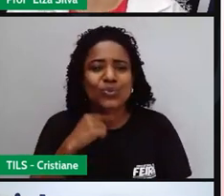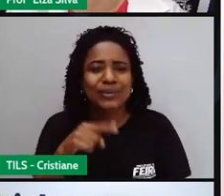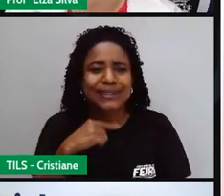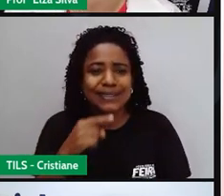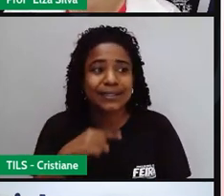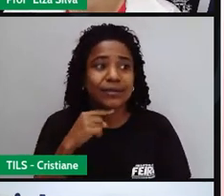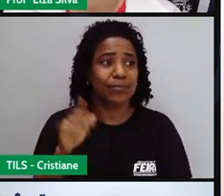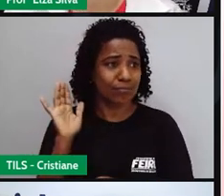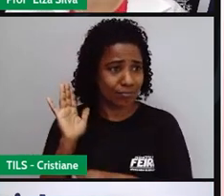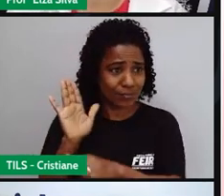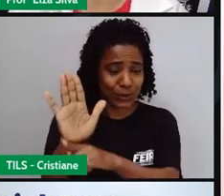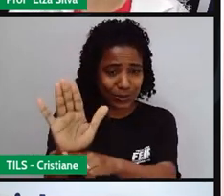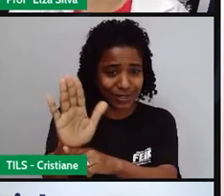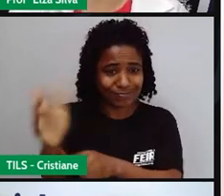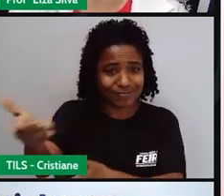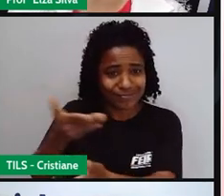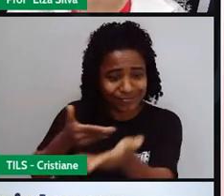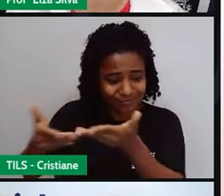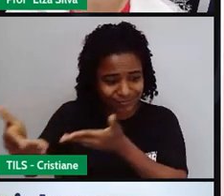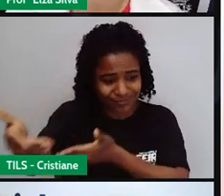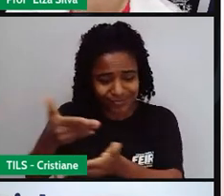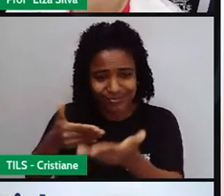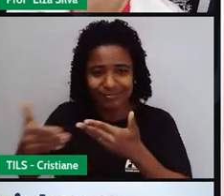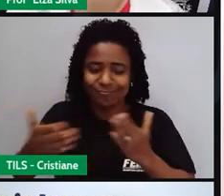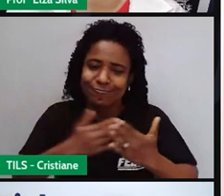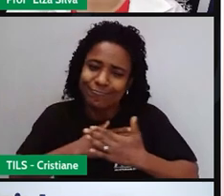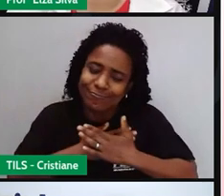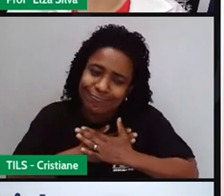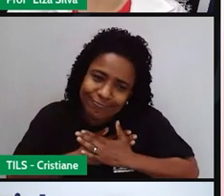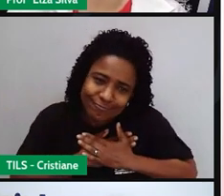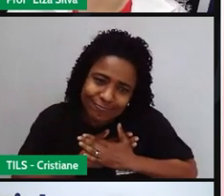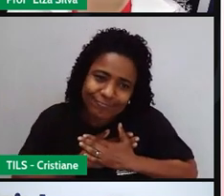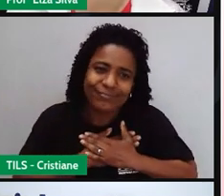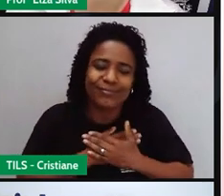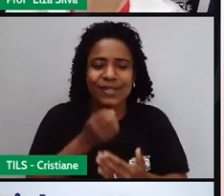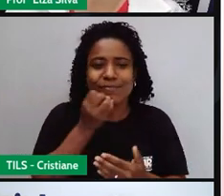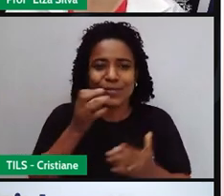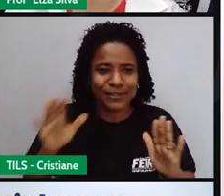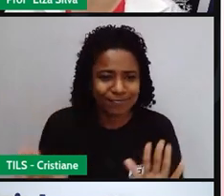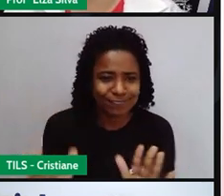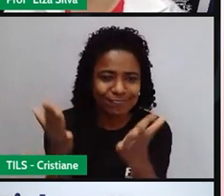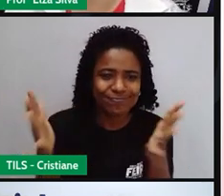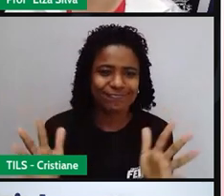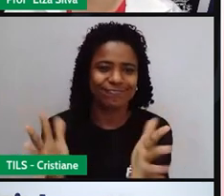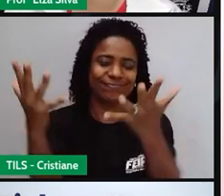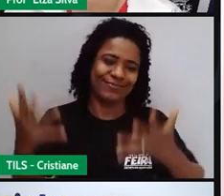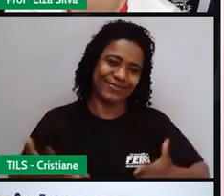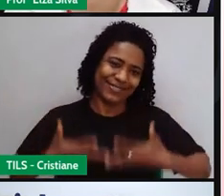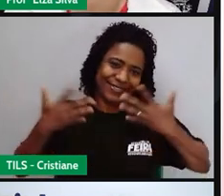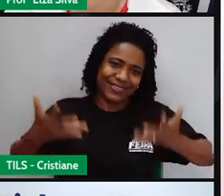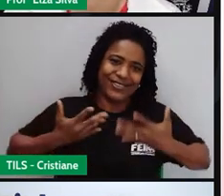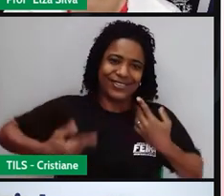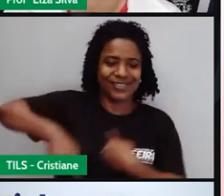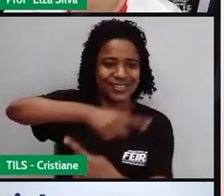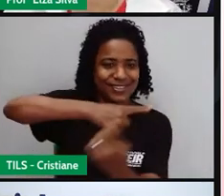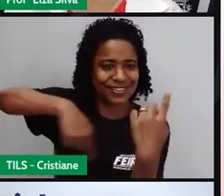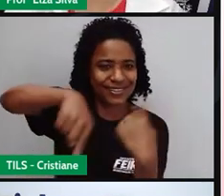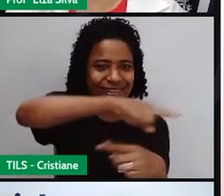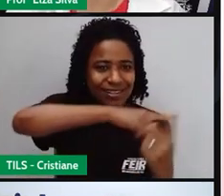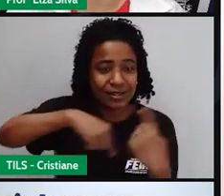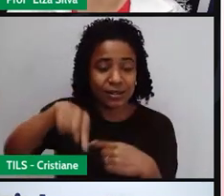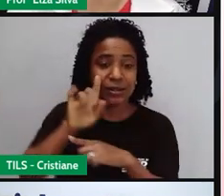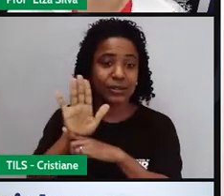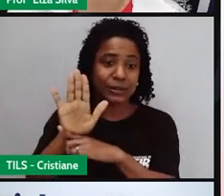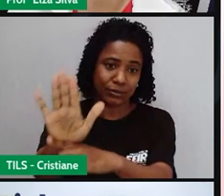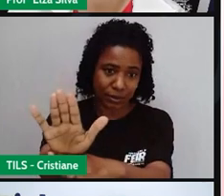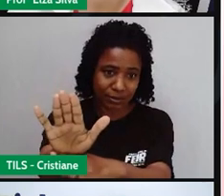que não ajudá-los? Sejamos gentis com todos. Vamos encorajar e animar uns aos outros. Para que